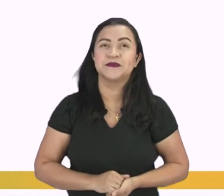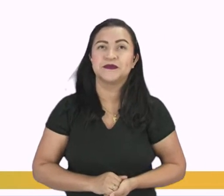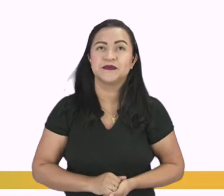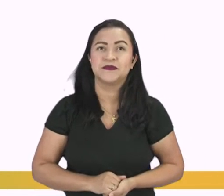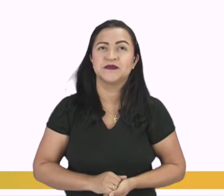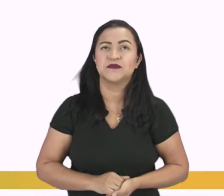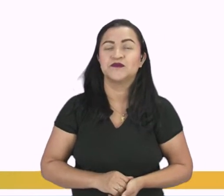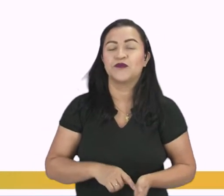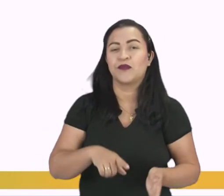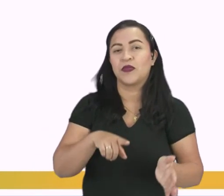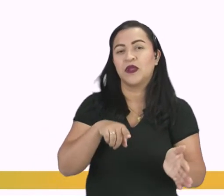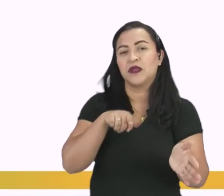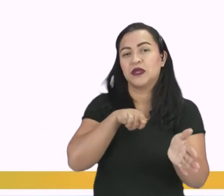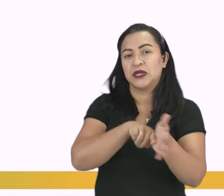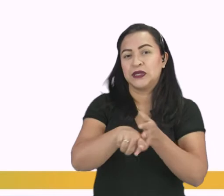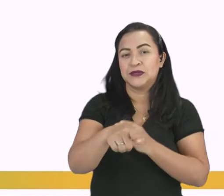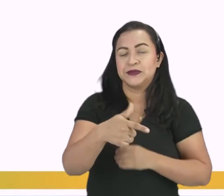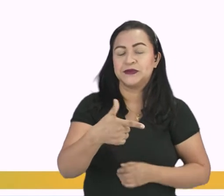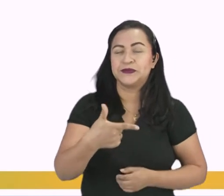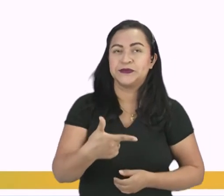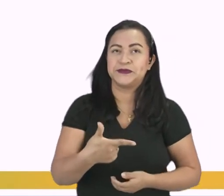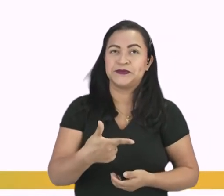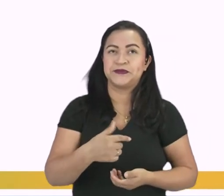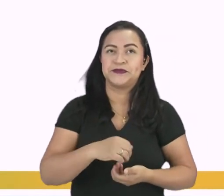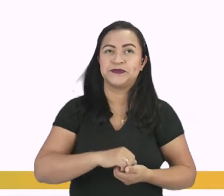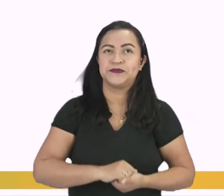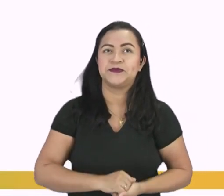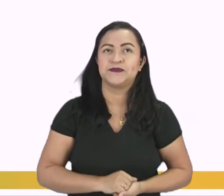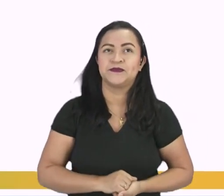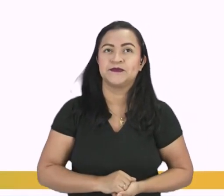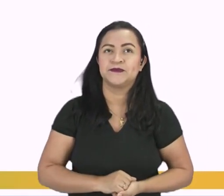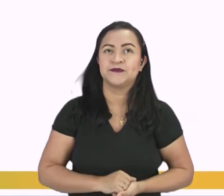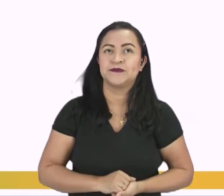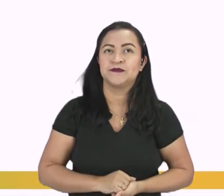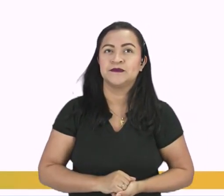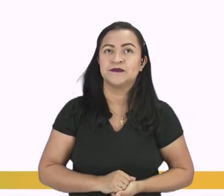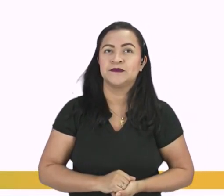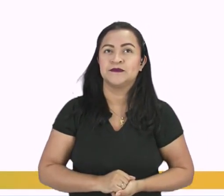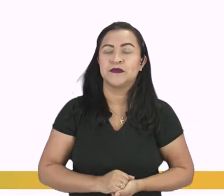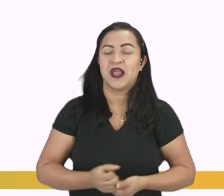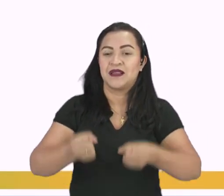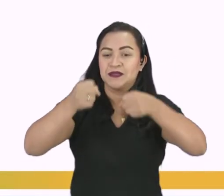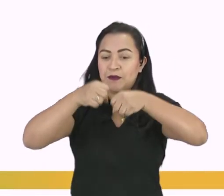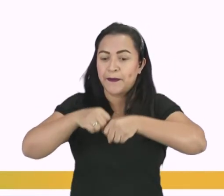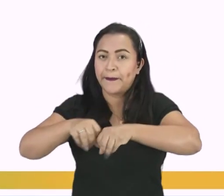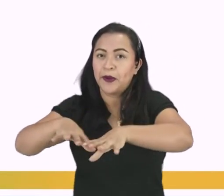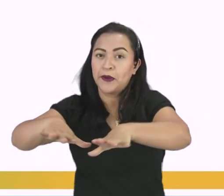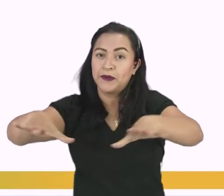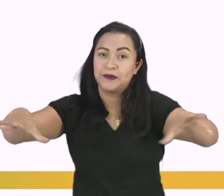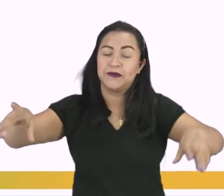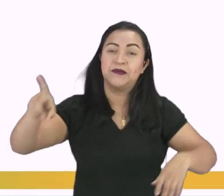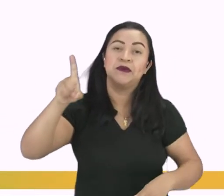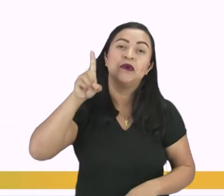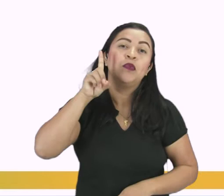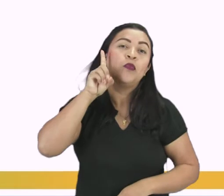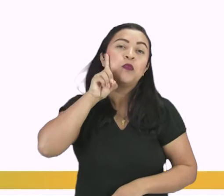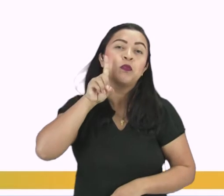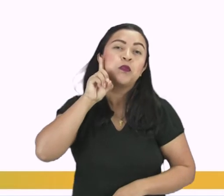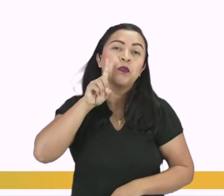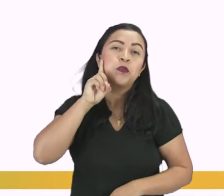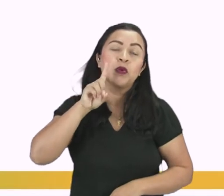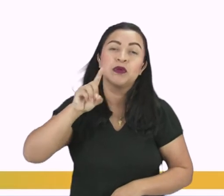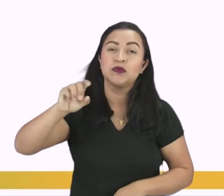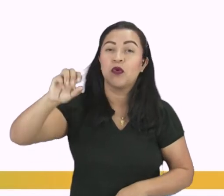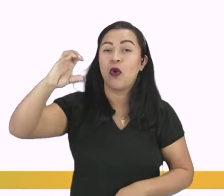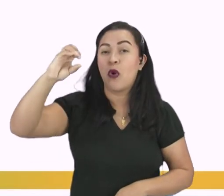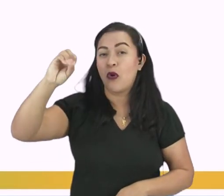Questão 2. A expansão dos Estados Unidos em direção ao oeste